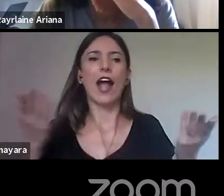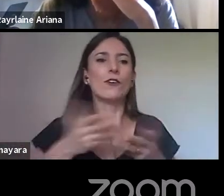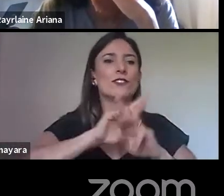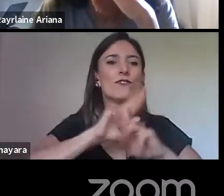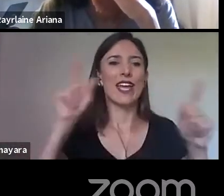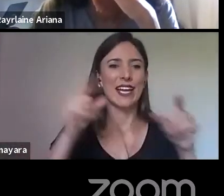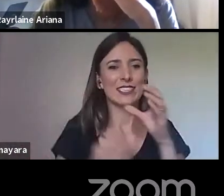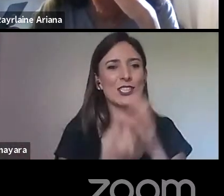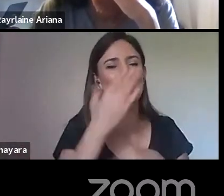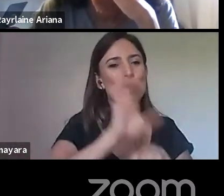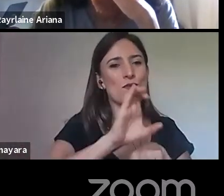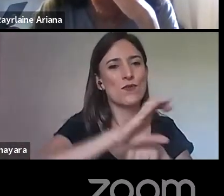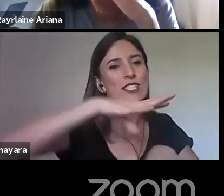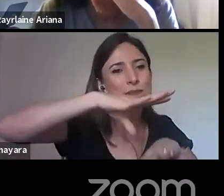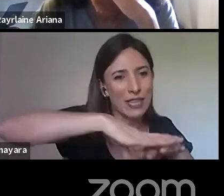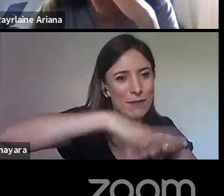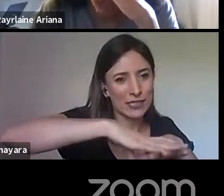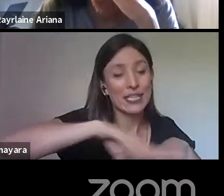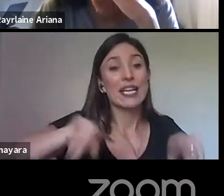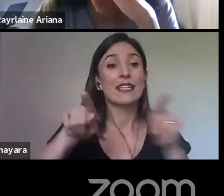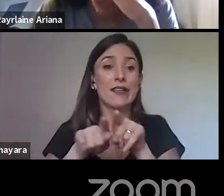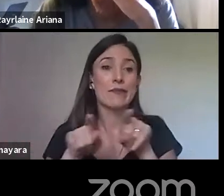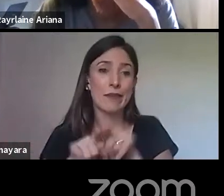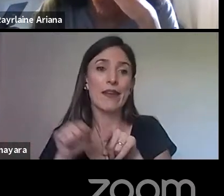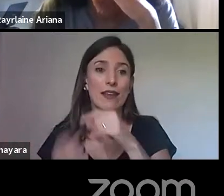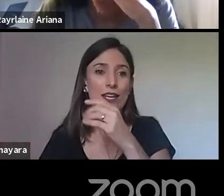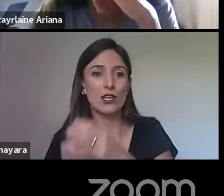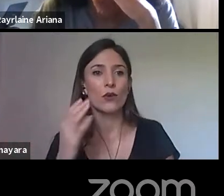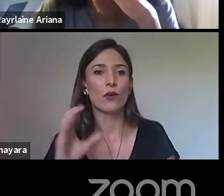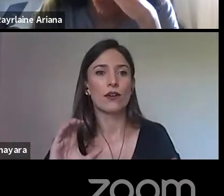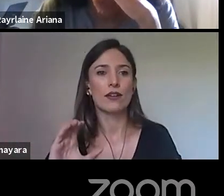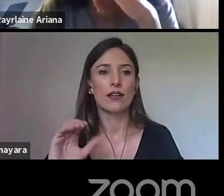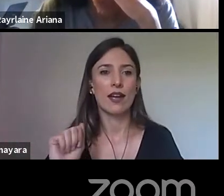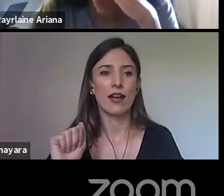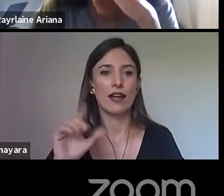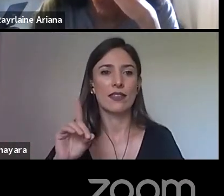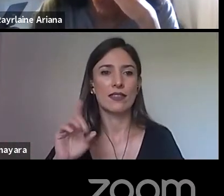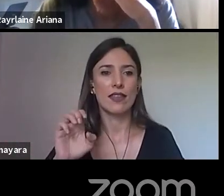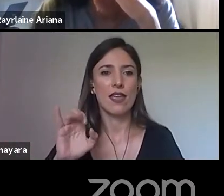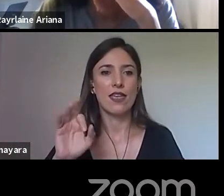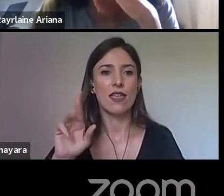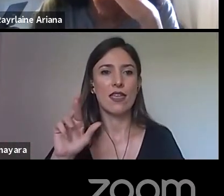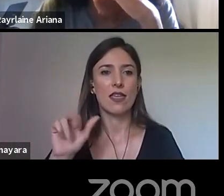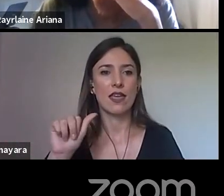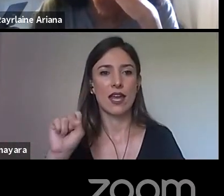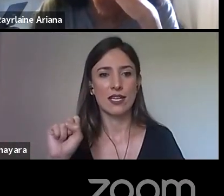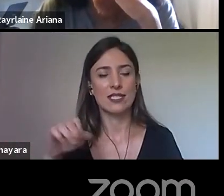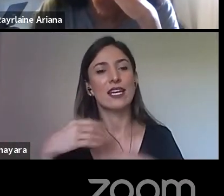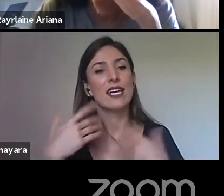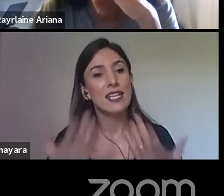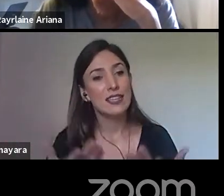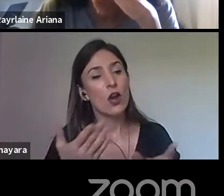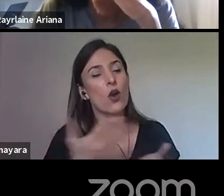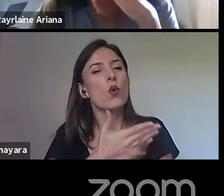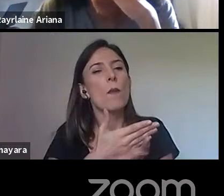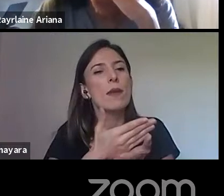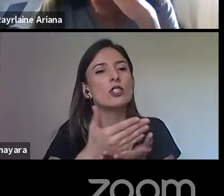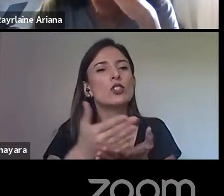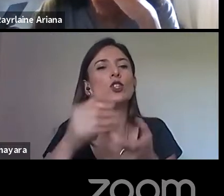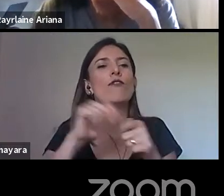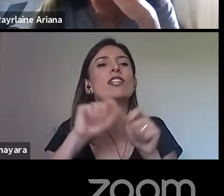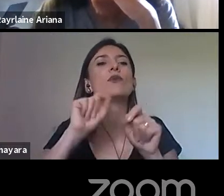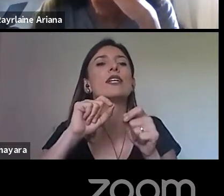criação de cadeiras, então, você já pode pensar numa compartimentalização do conhecimento